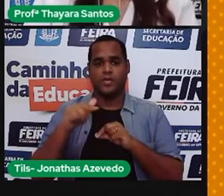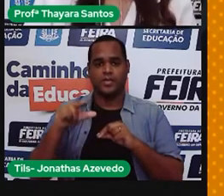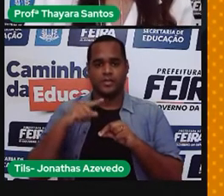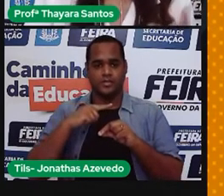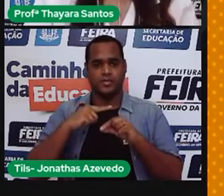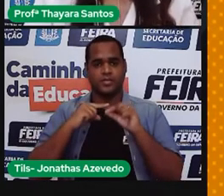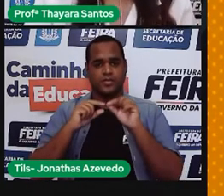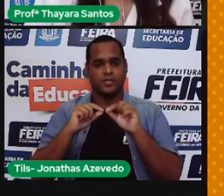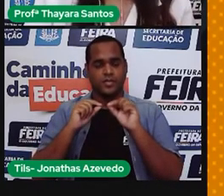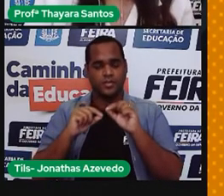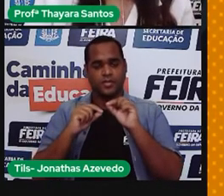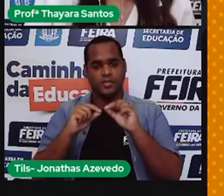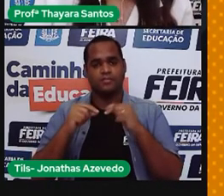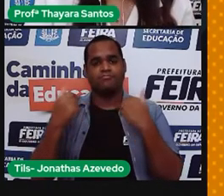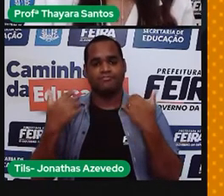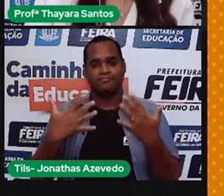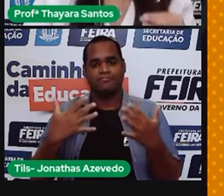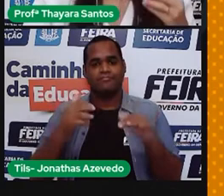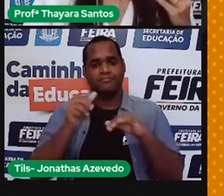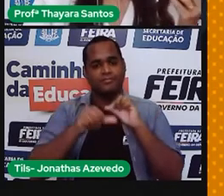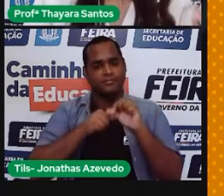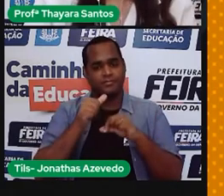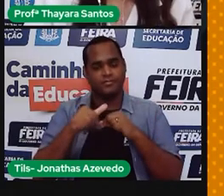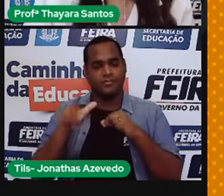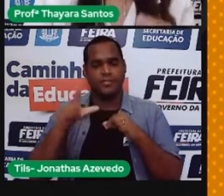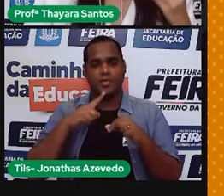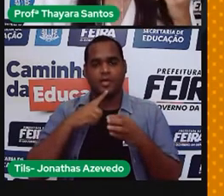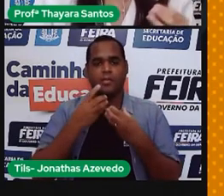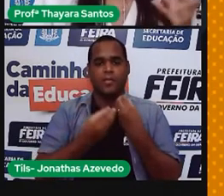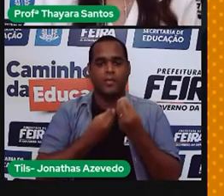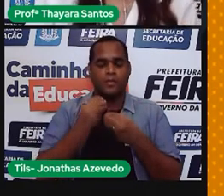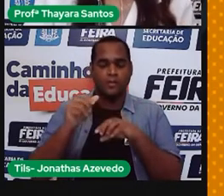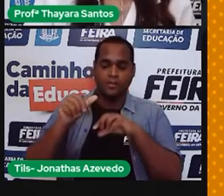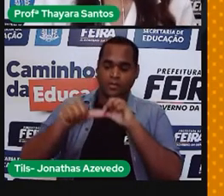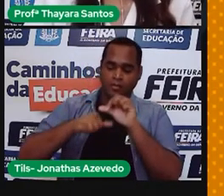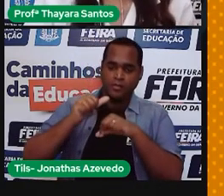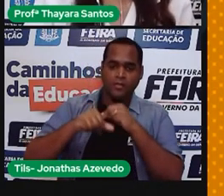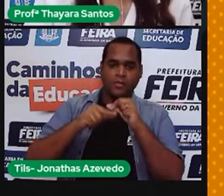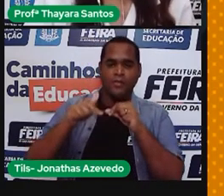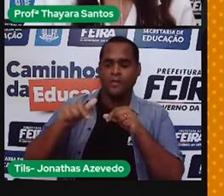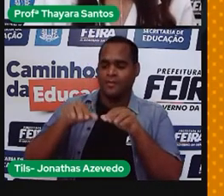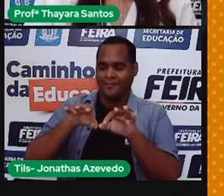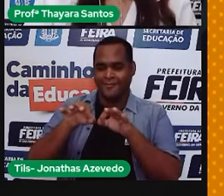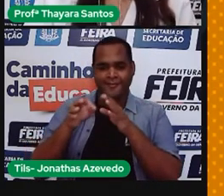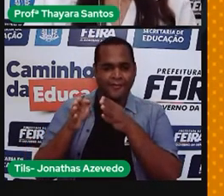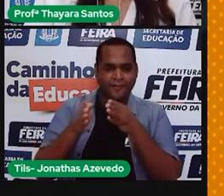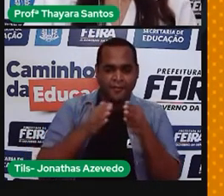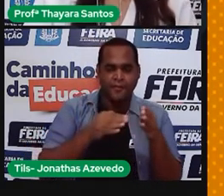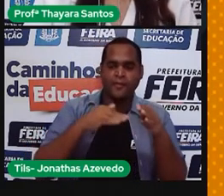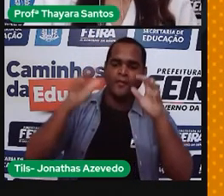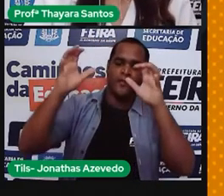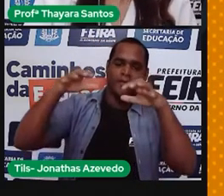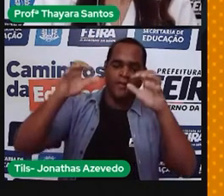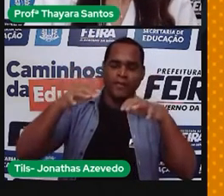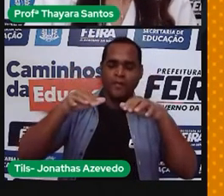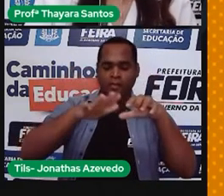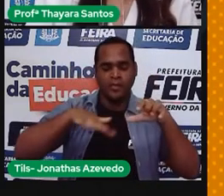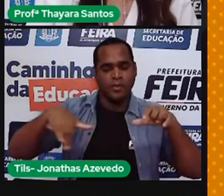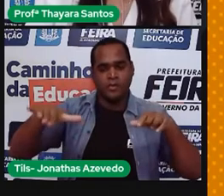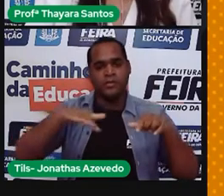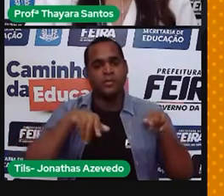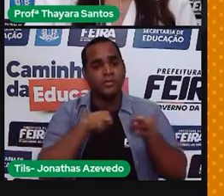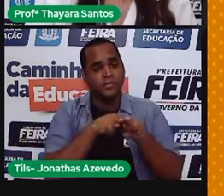Essas alterações climáticas, elas são consequência da mudança do regime de chuvas das regiões. E isso é